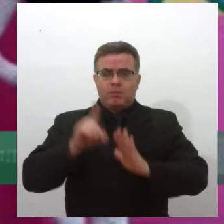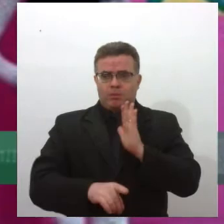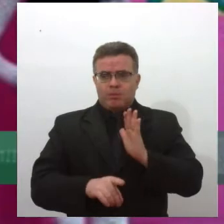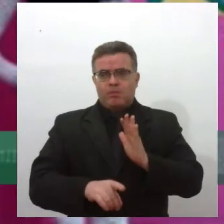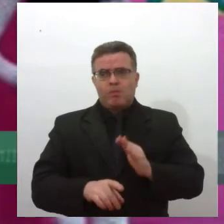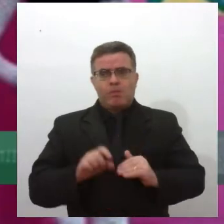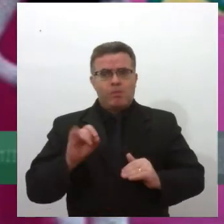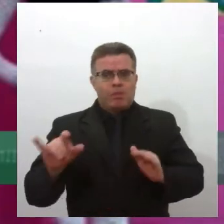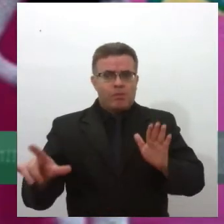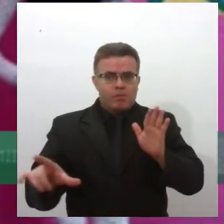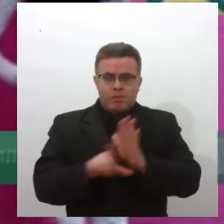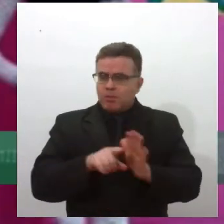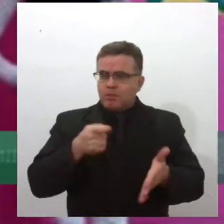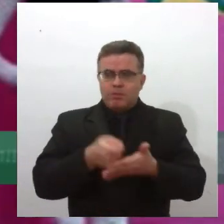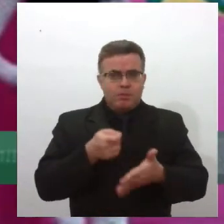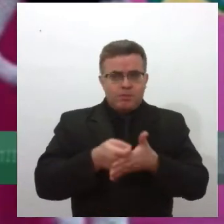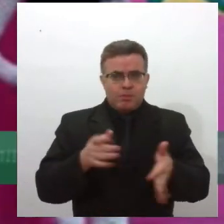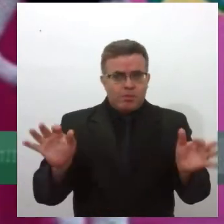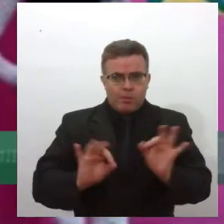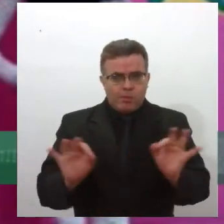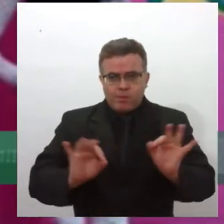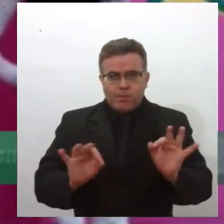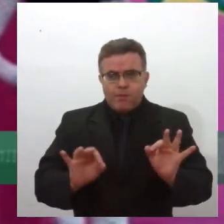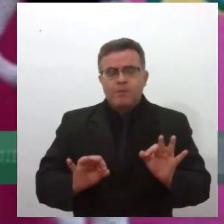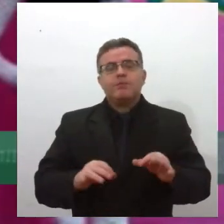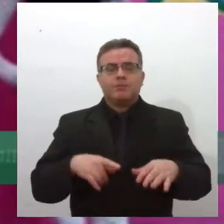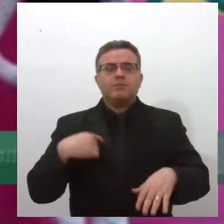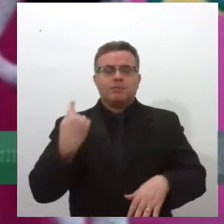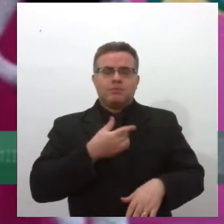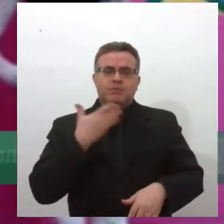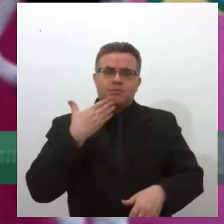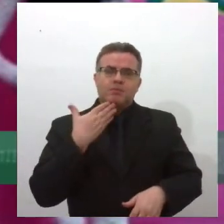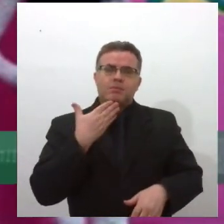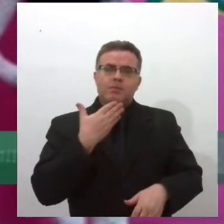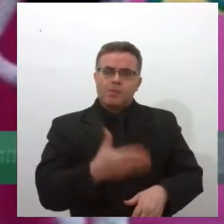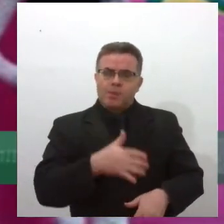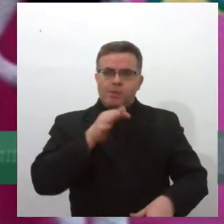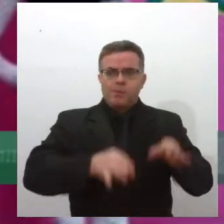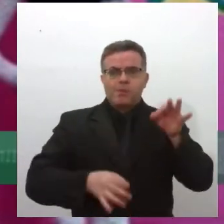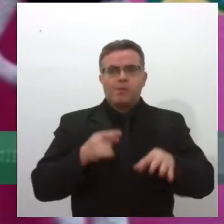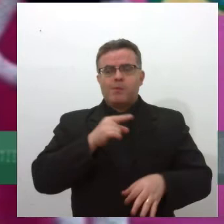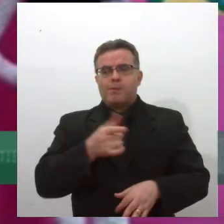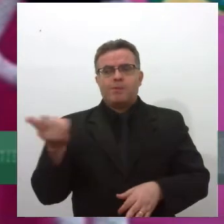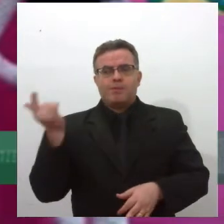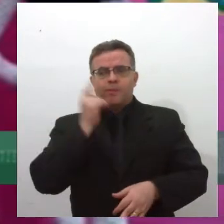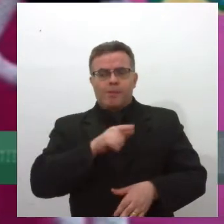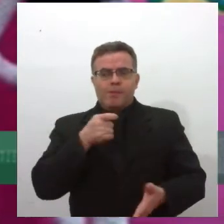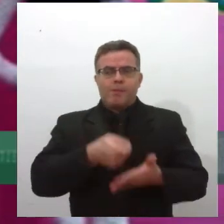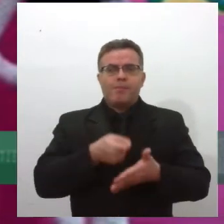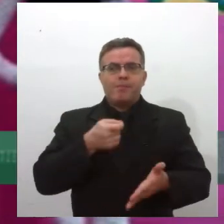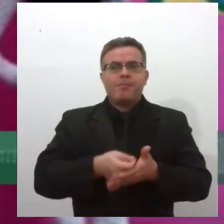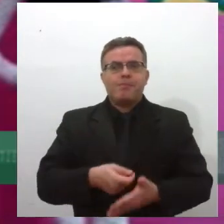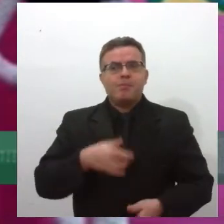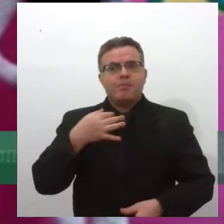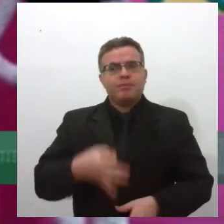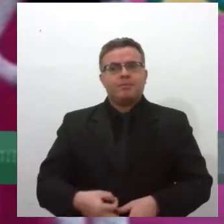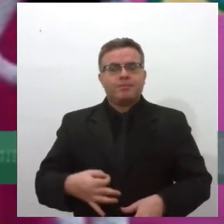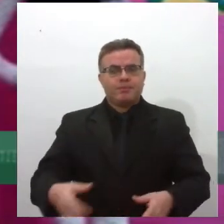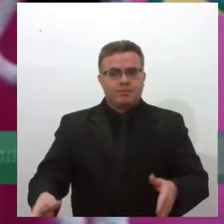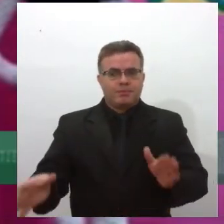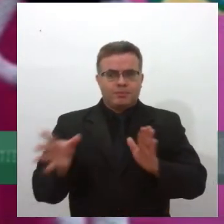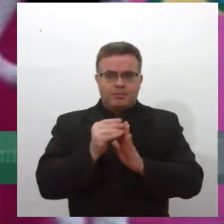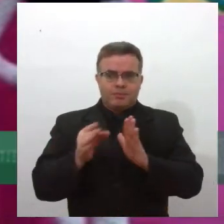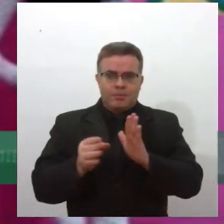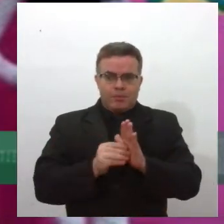legislação não efetiva esse direito, gente pode se recorrer ao poder judiciário para buscar garantir a efetivação dos direitos previstos na